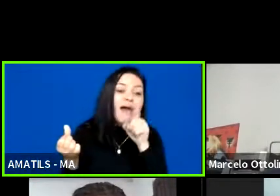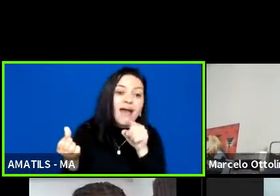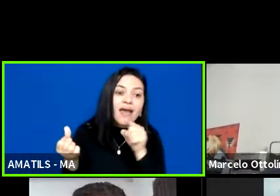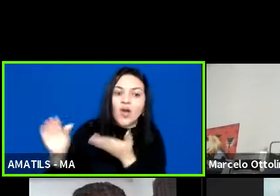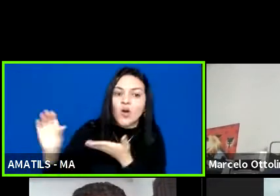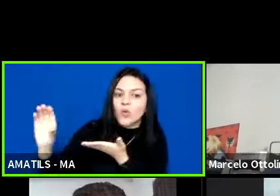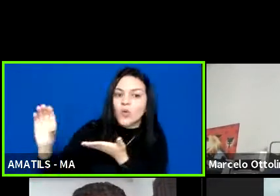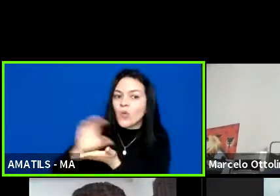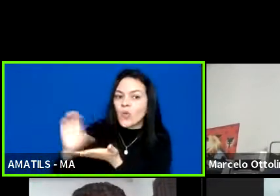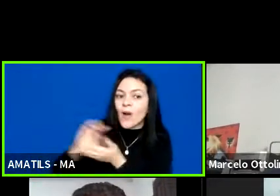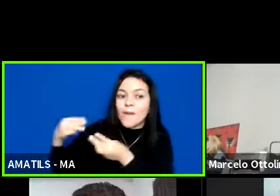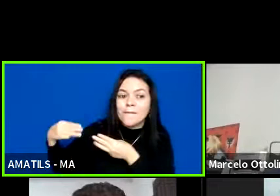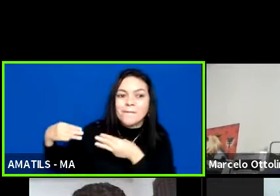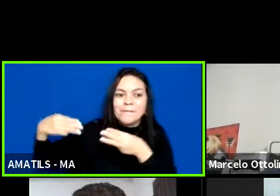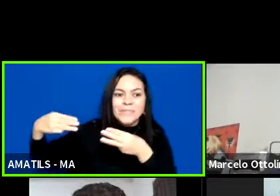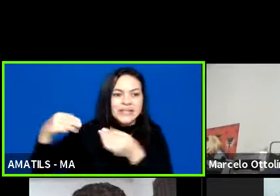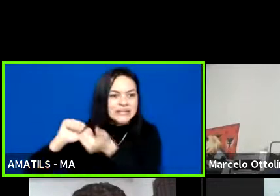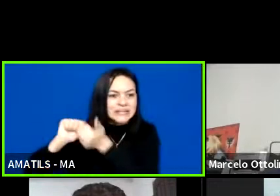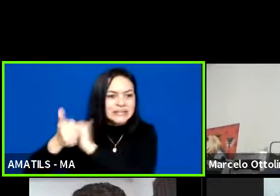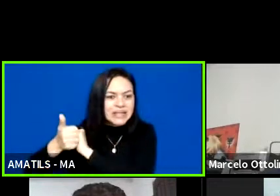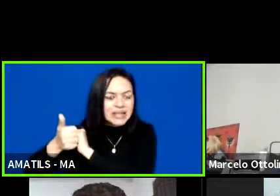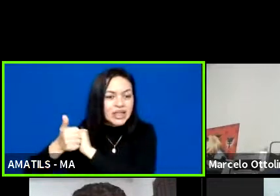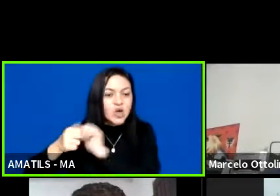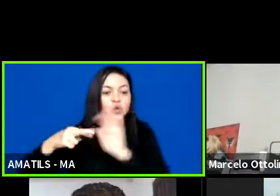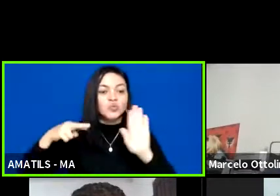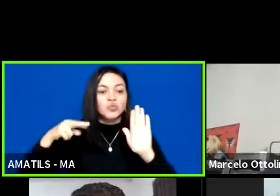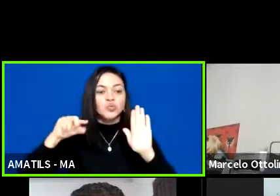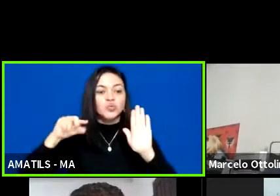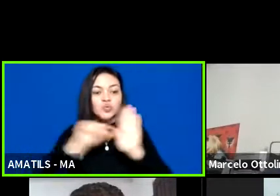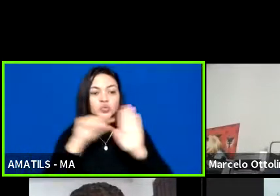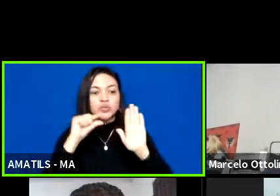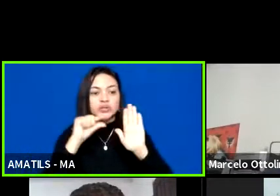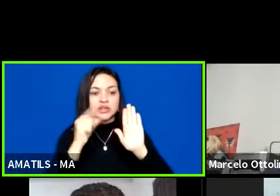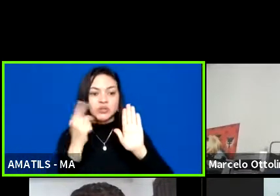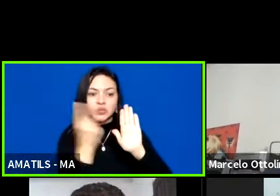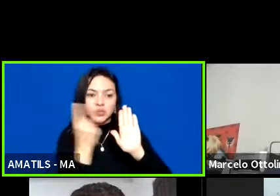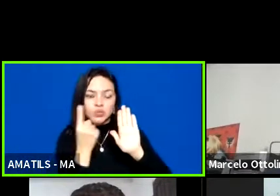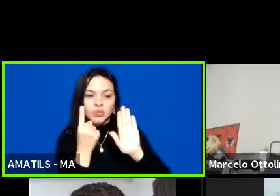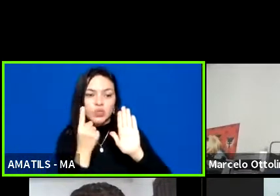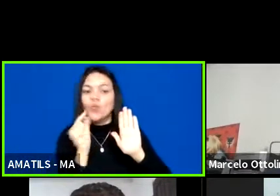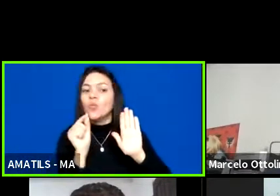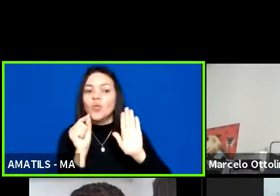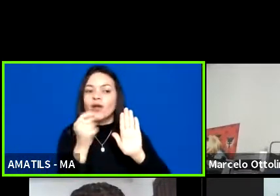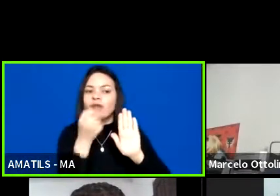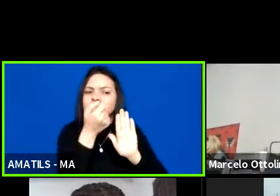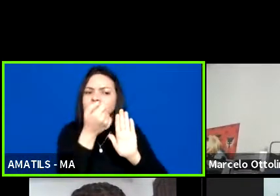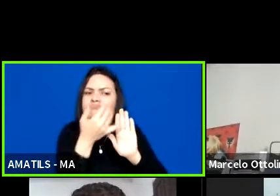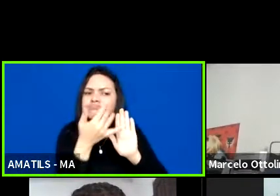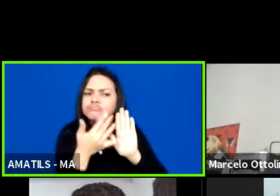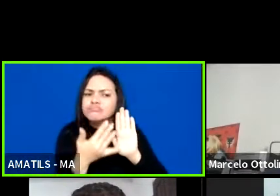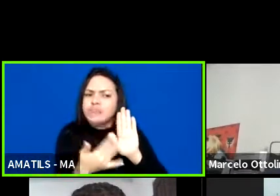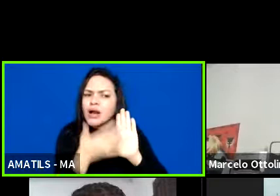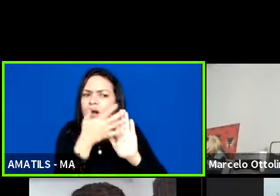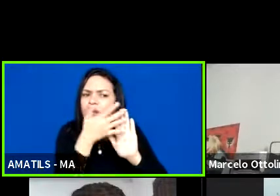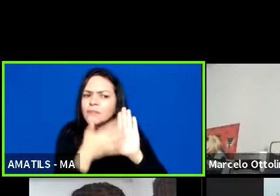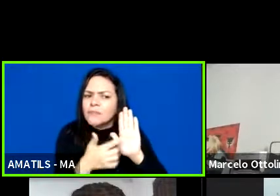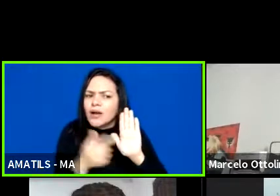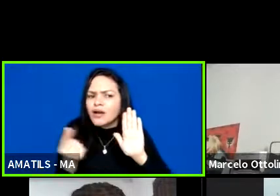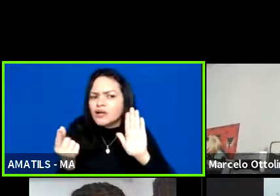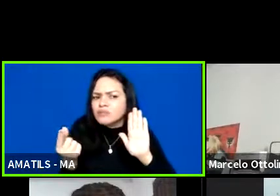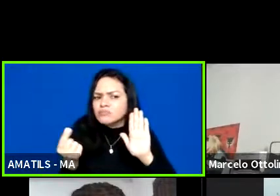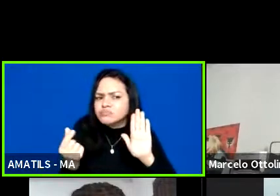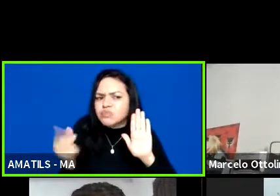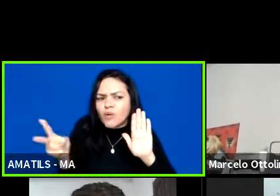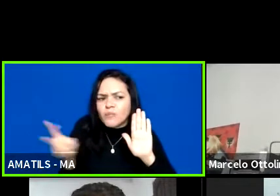Esporte aí no seu inciso primeiro, no seu inciso 1, receitas oriundas de exploração de loteria destinada